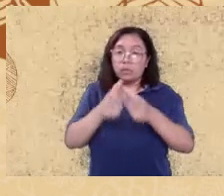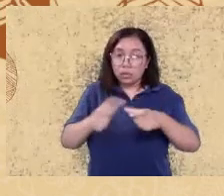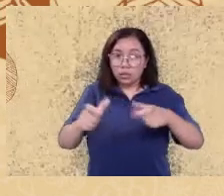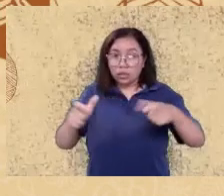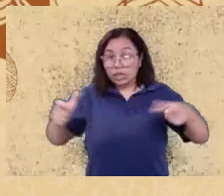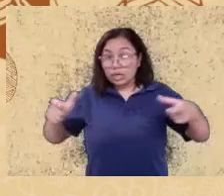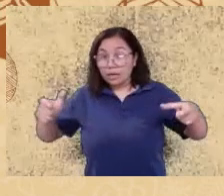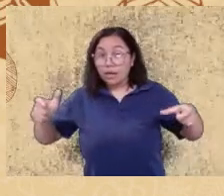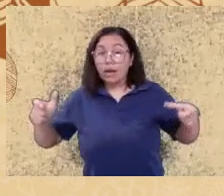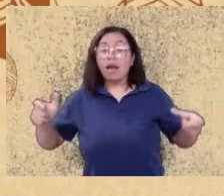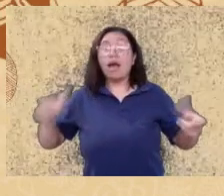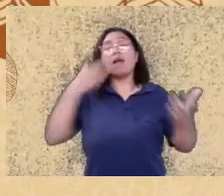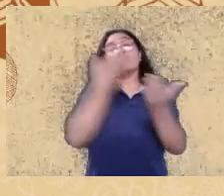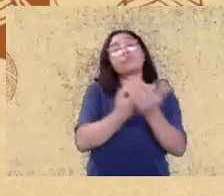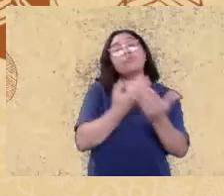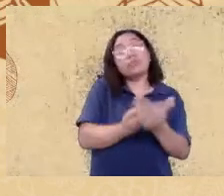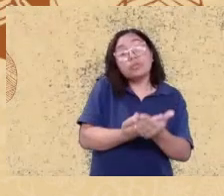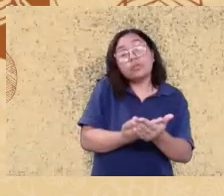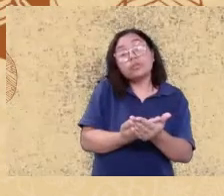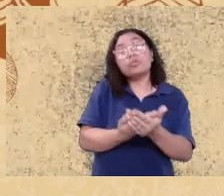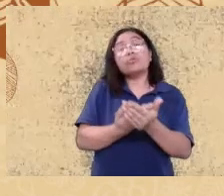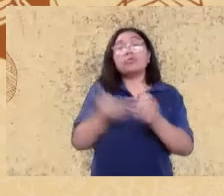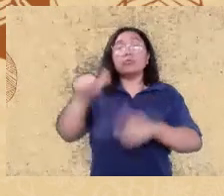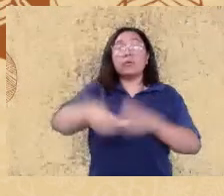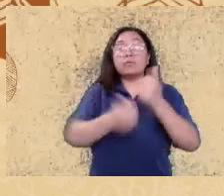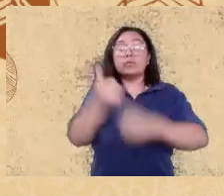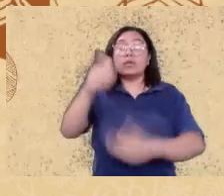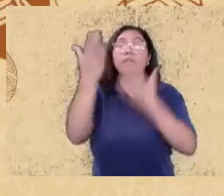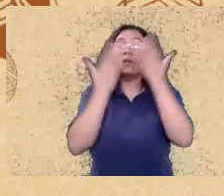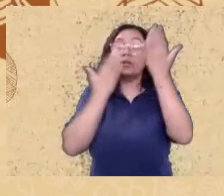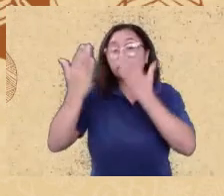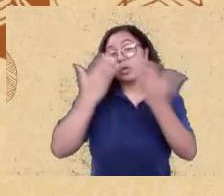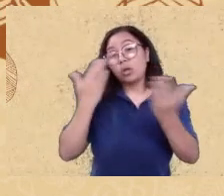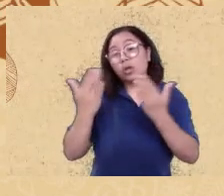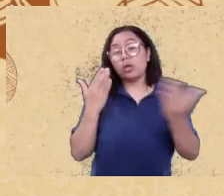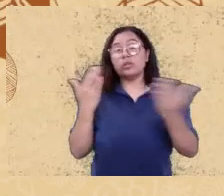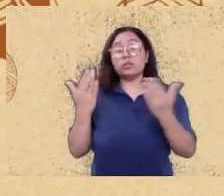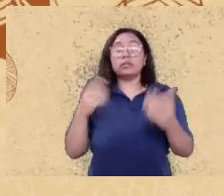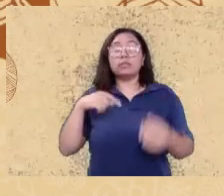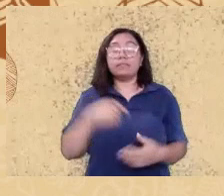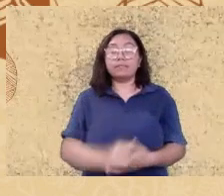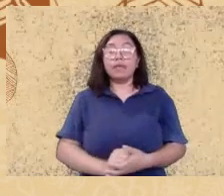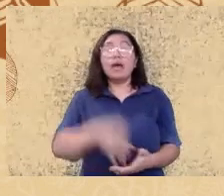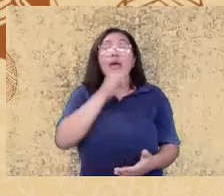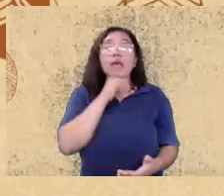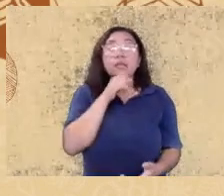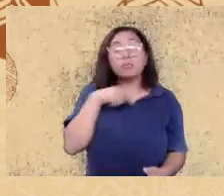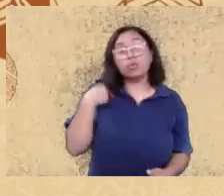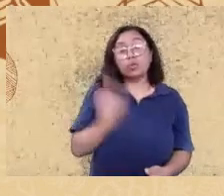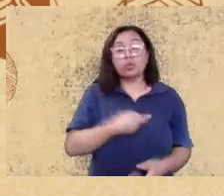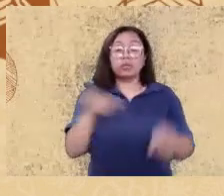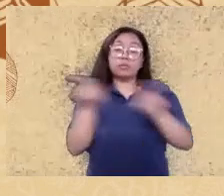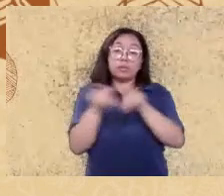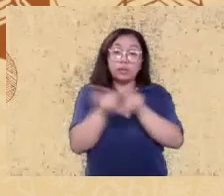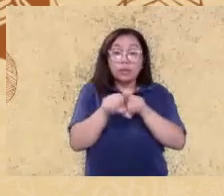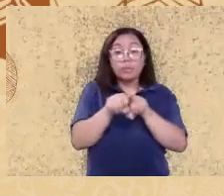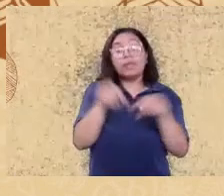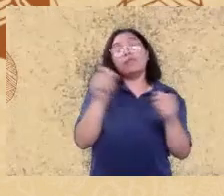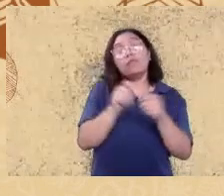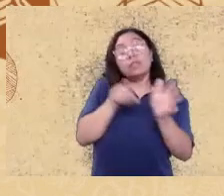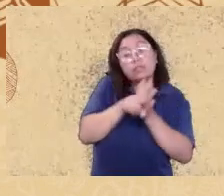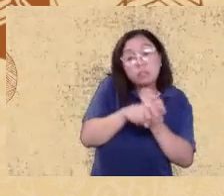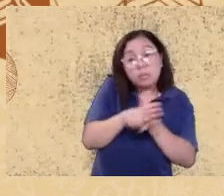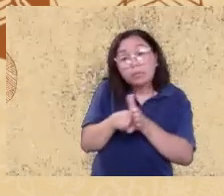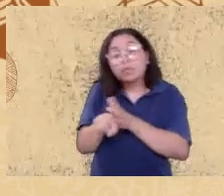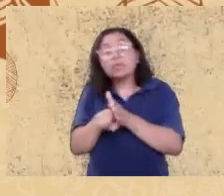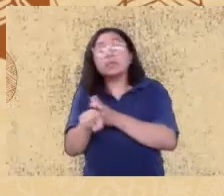no âmbito da avaliação psicológica a exemplo disso nós estamos realizando uma pesquisa que tem o intuito de